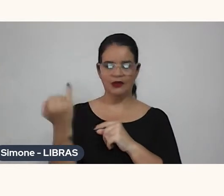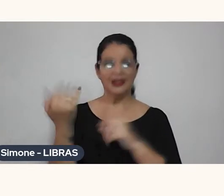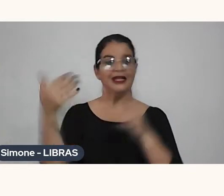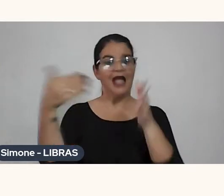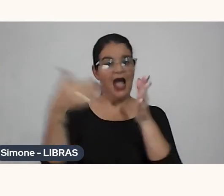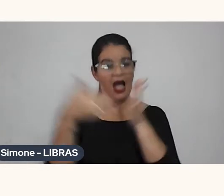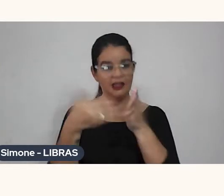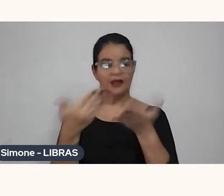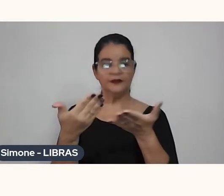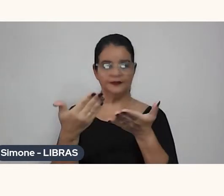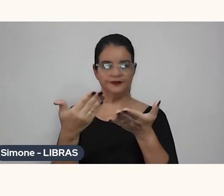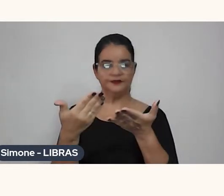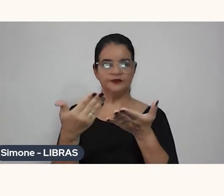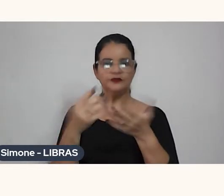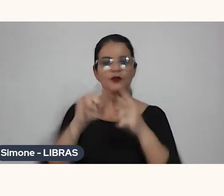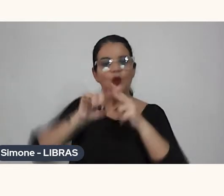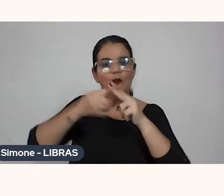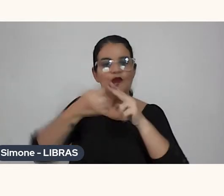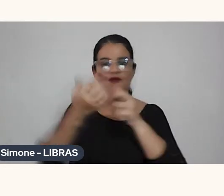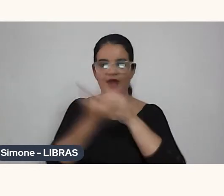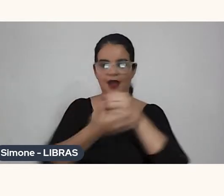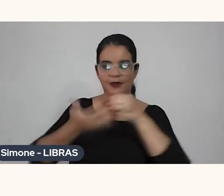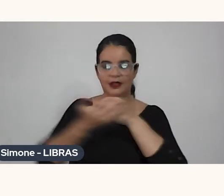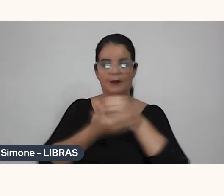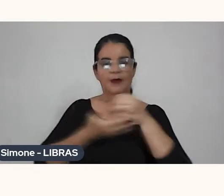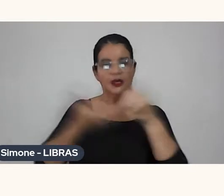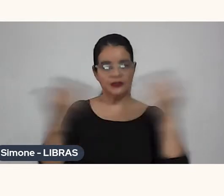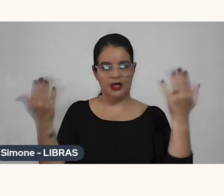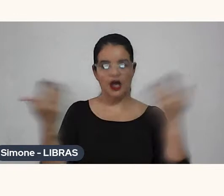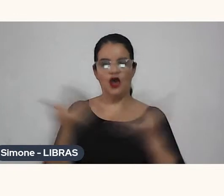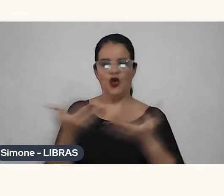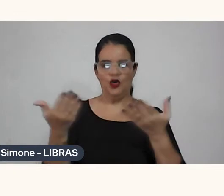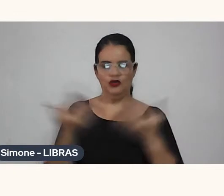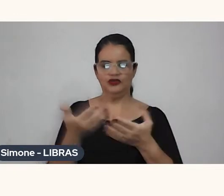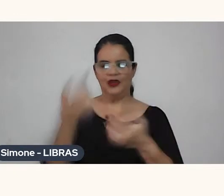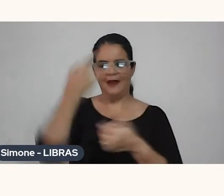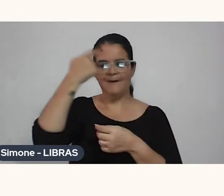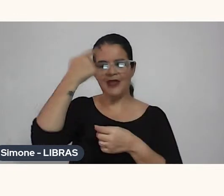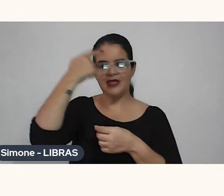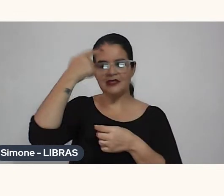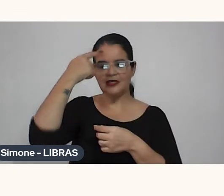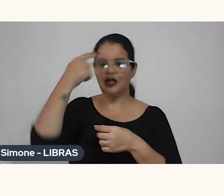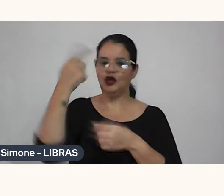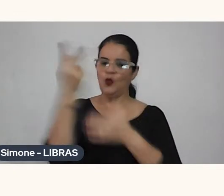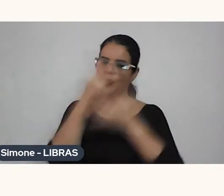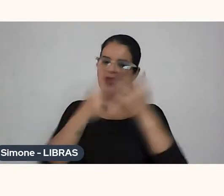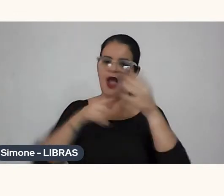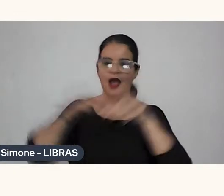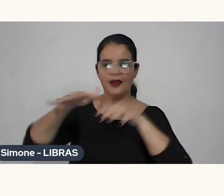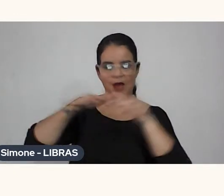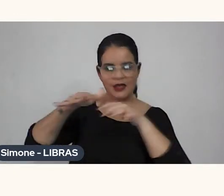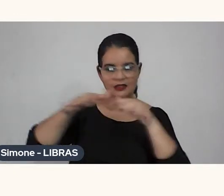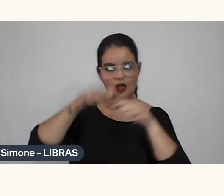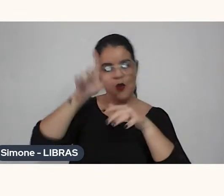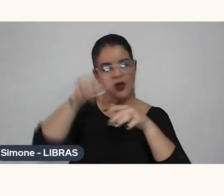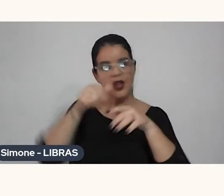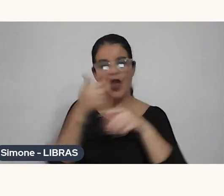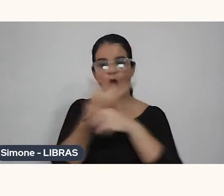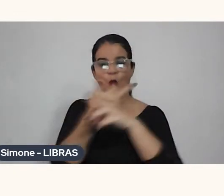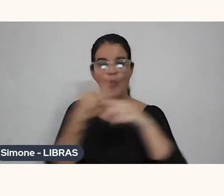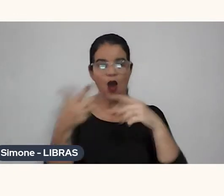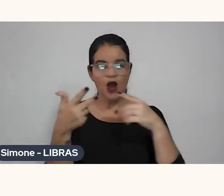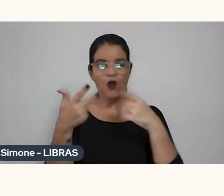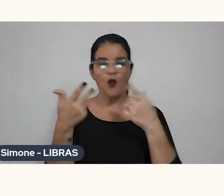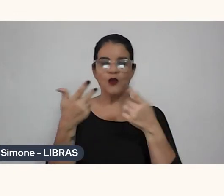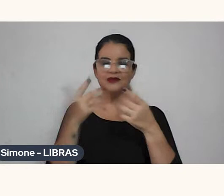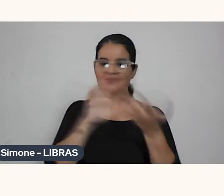ferramenta base para que eu uso hoje, né, e pensando muito em animação, que é uma coisa, de